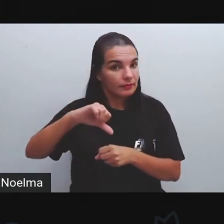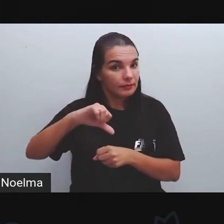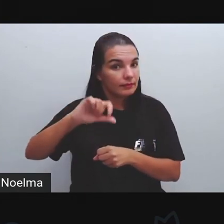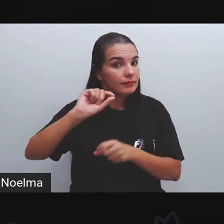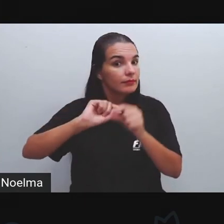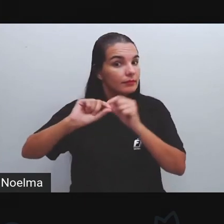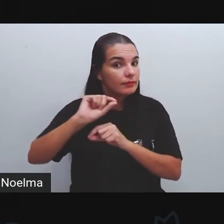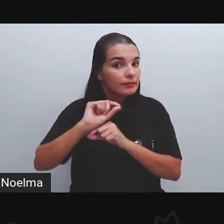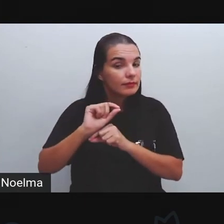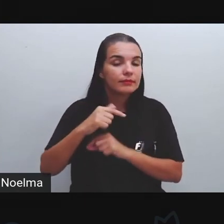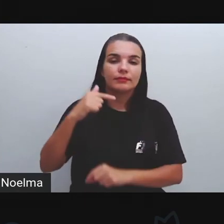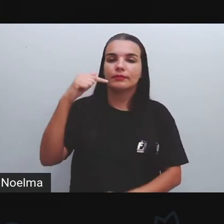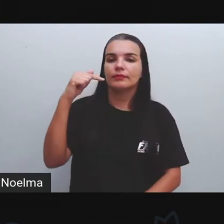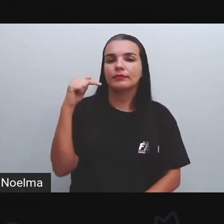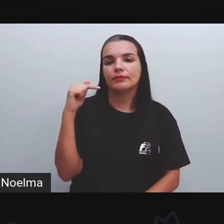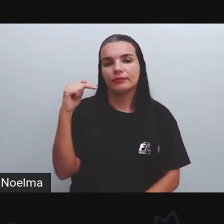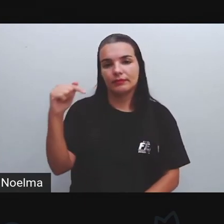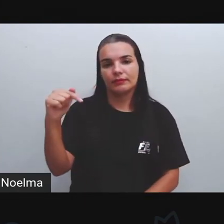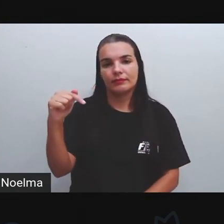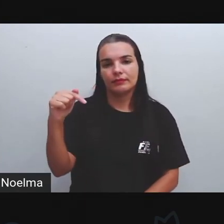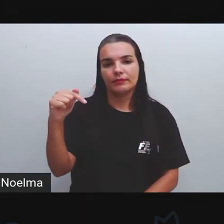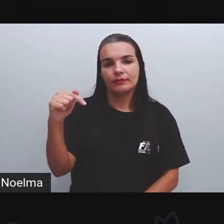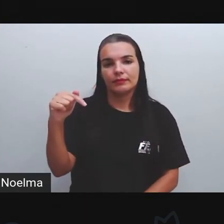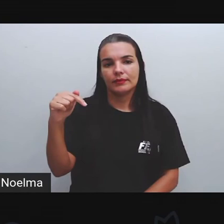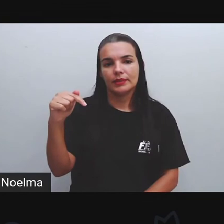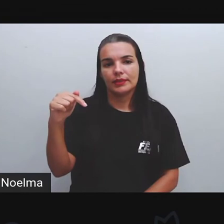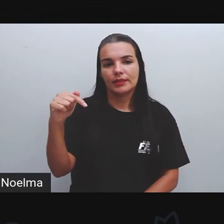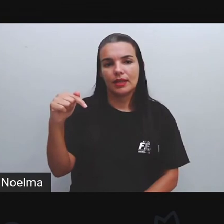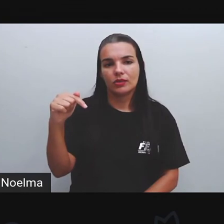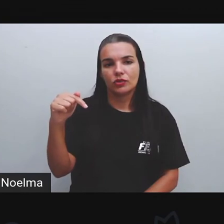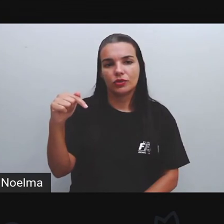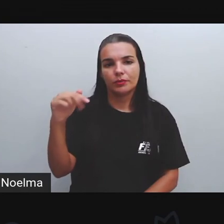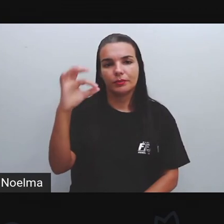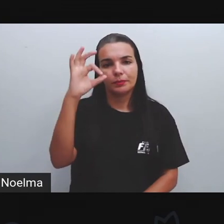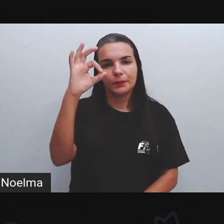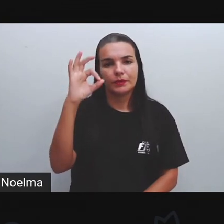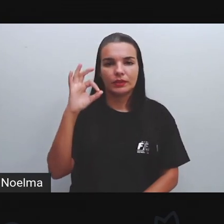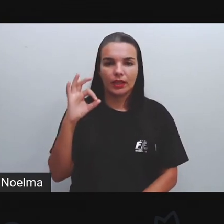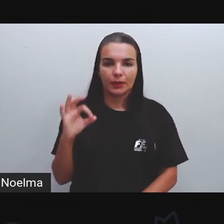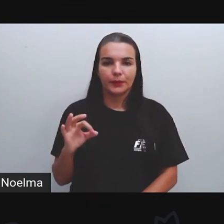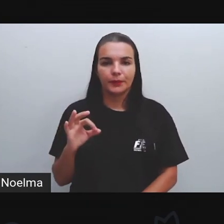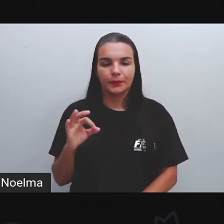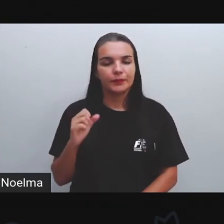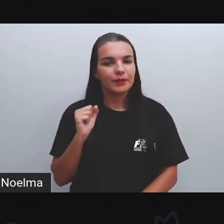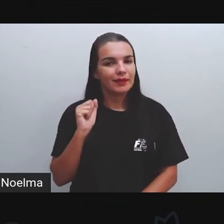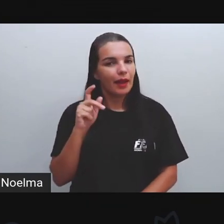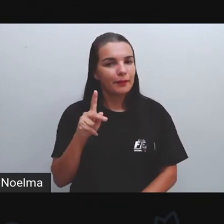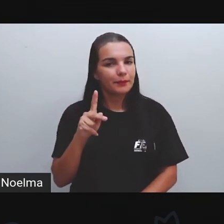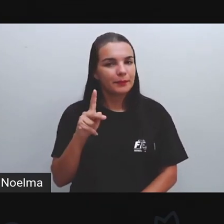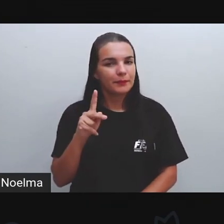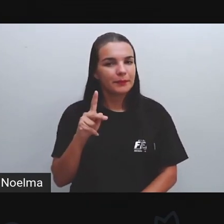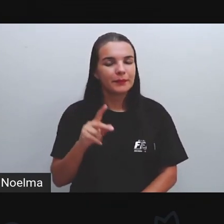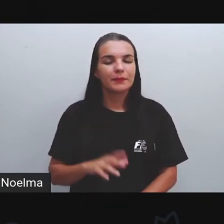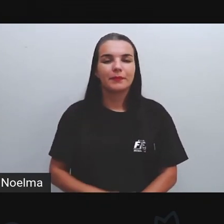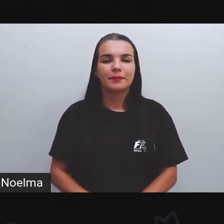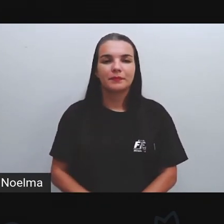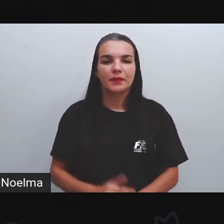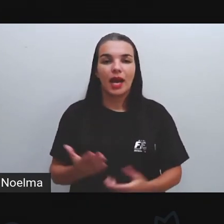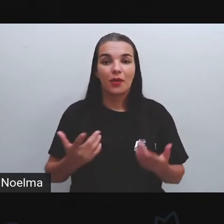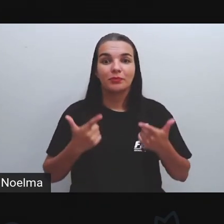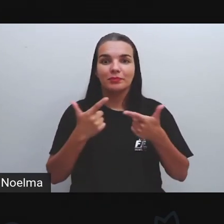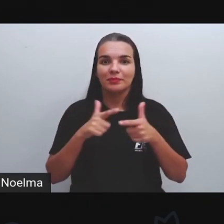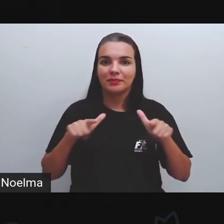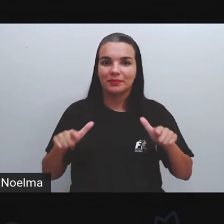foi de 7%, certo? Vou compartilhar